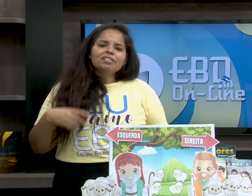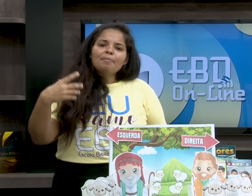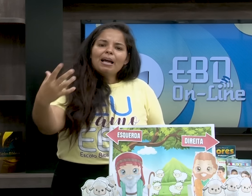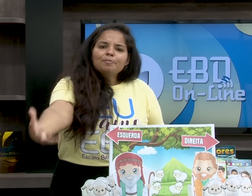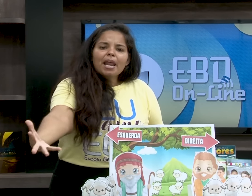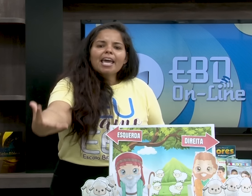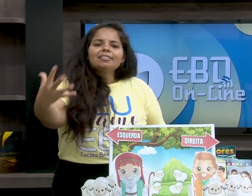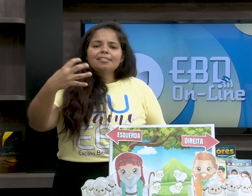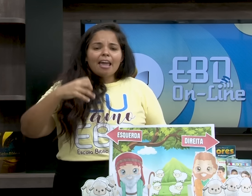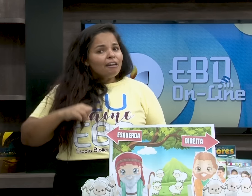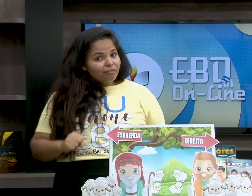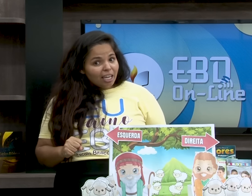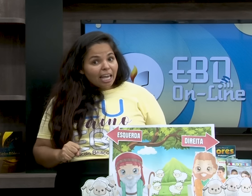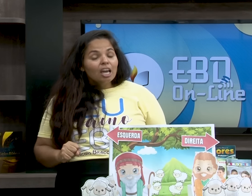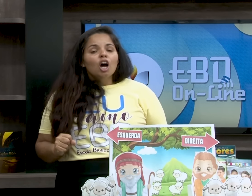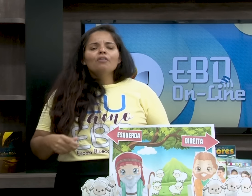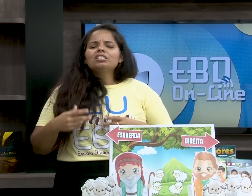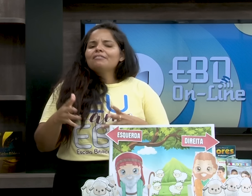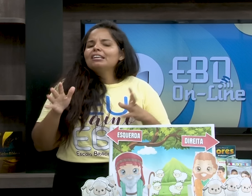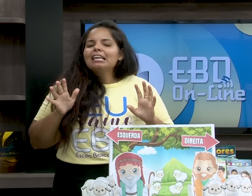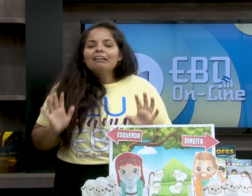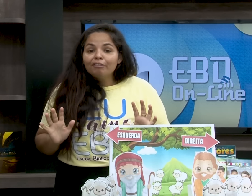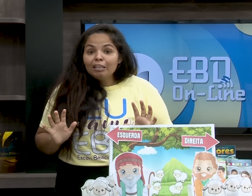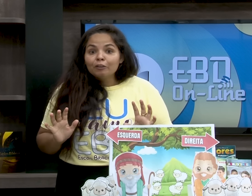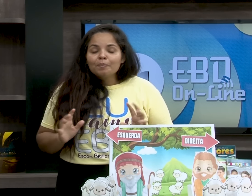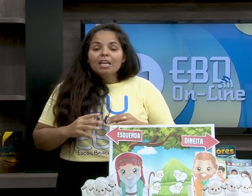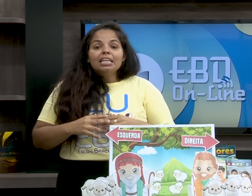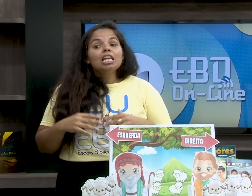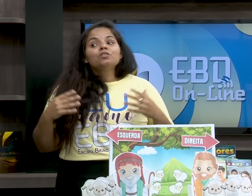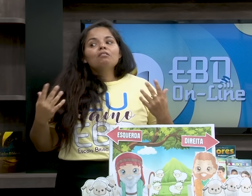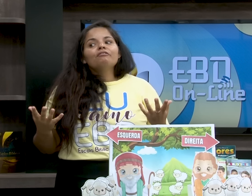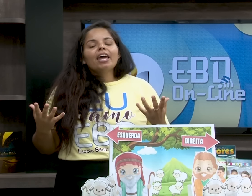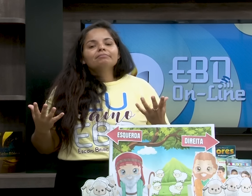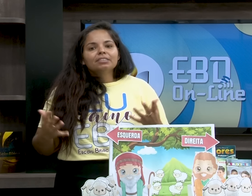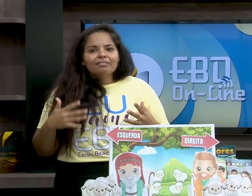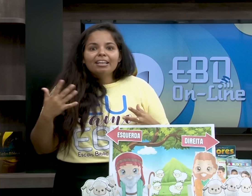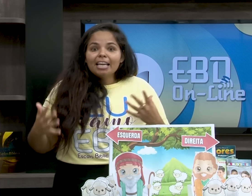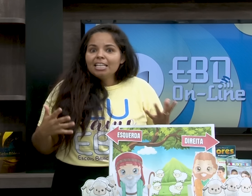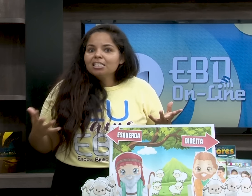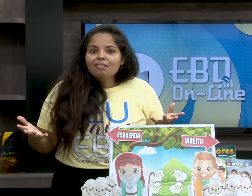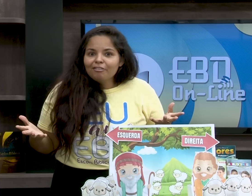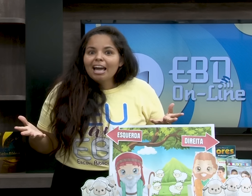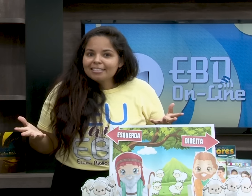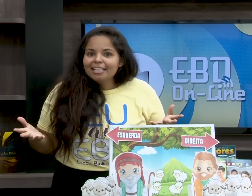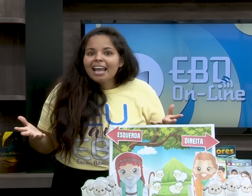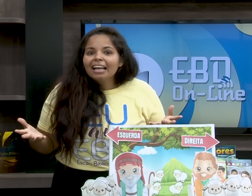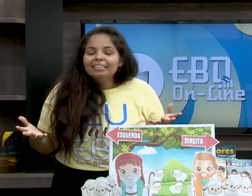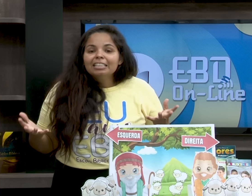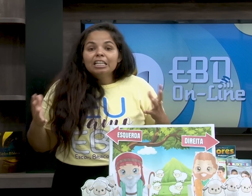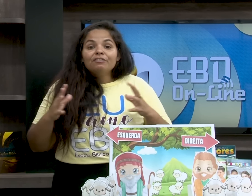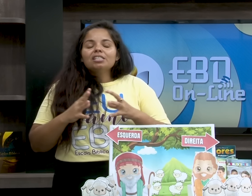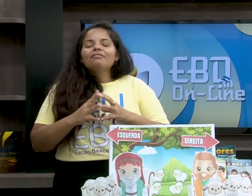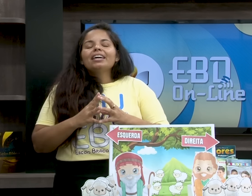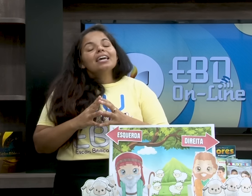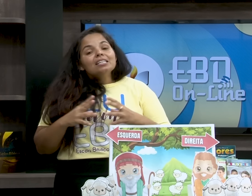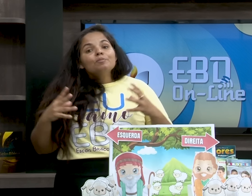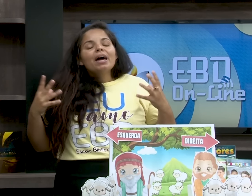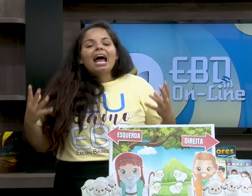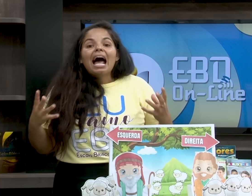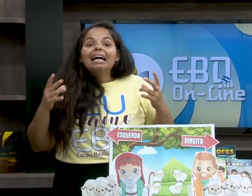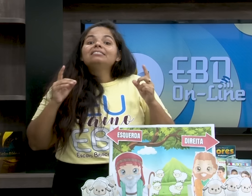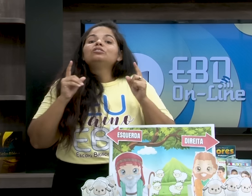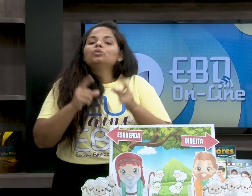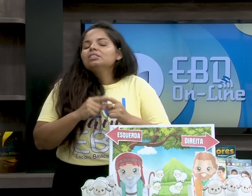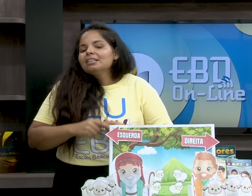E ali, ou você pede para eles se servirem, ou você vai servindo. E eles vão ver que vai ter criança que vai ficar sem nada. E você